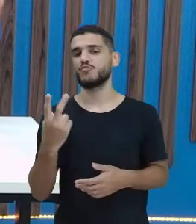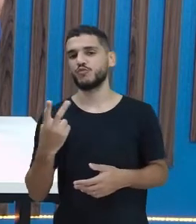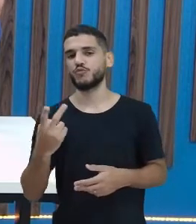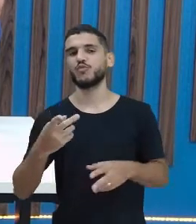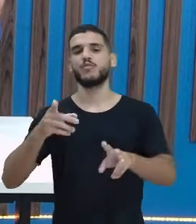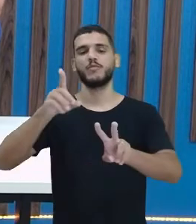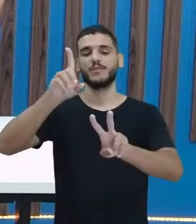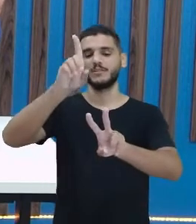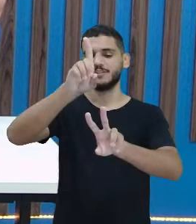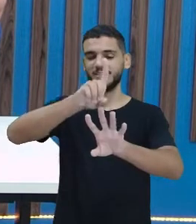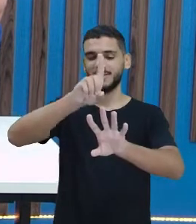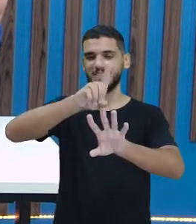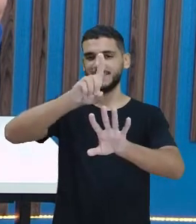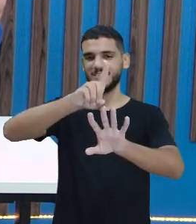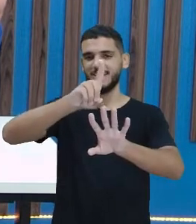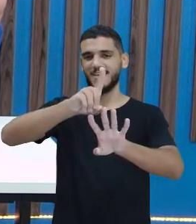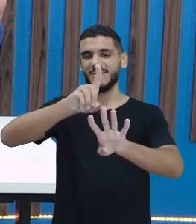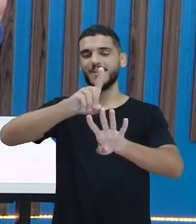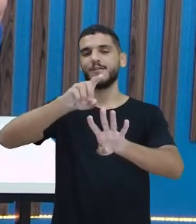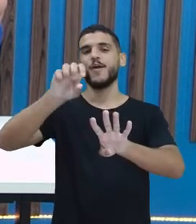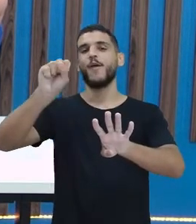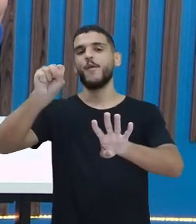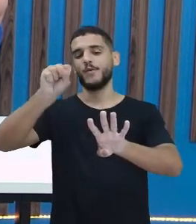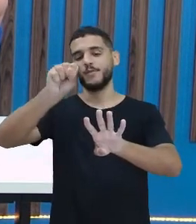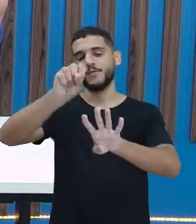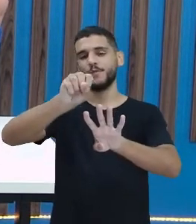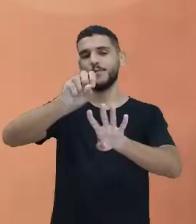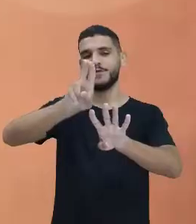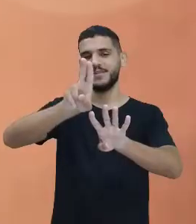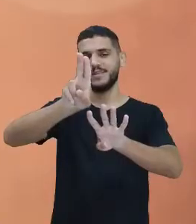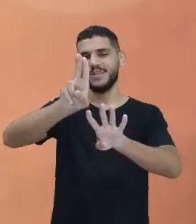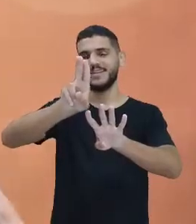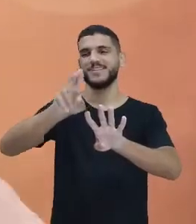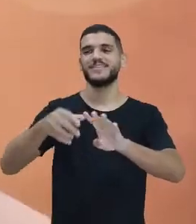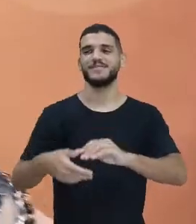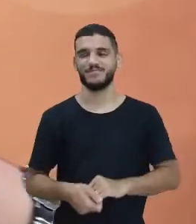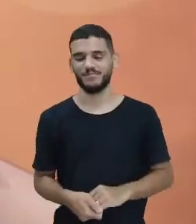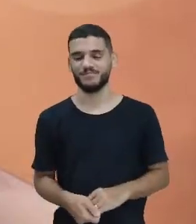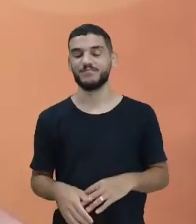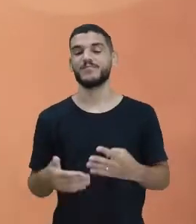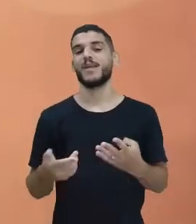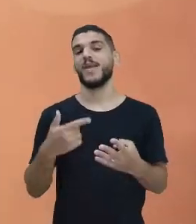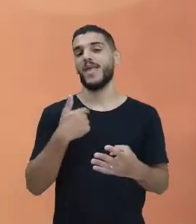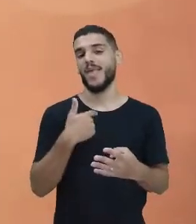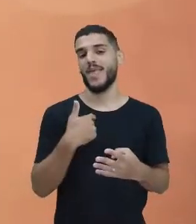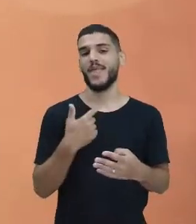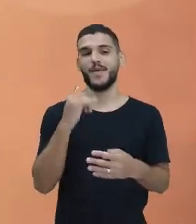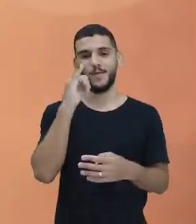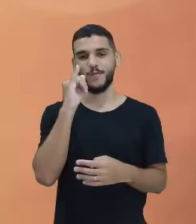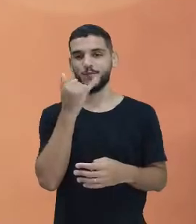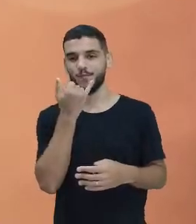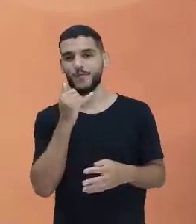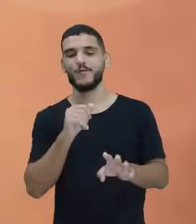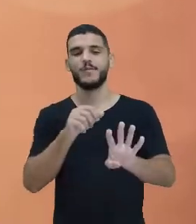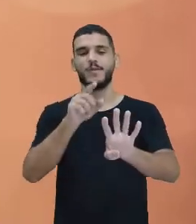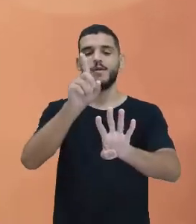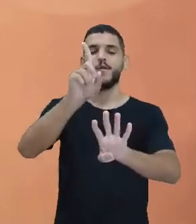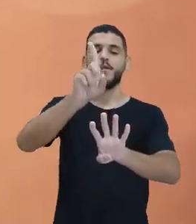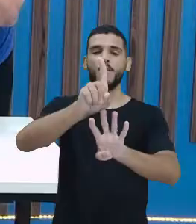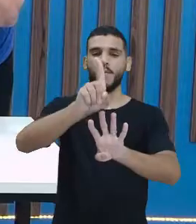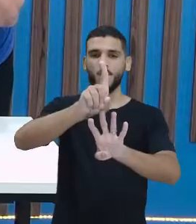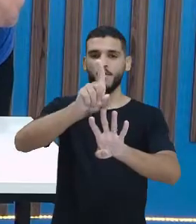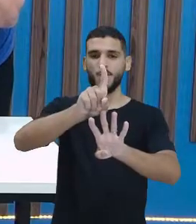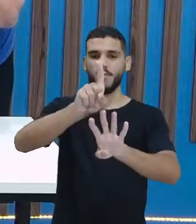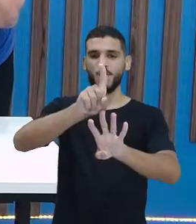unidades. E oito unidades. eu peguei uma dezena e duas unidades. Então, o número doze é menor que o número